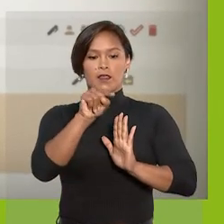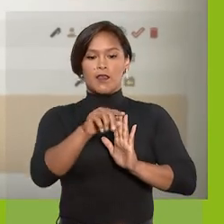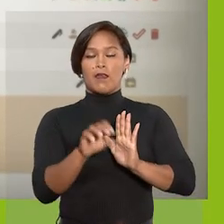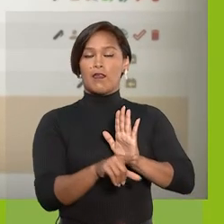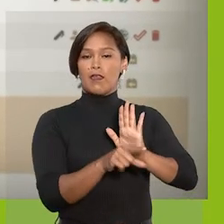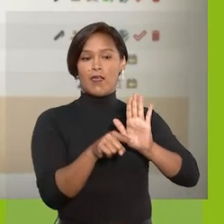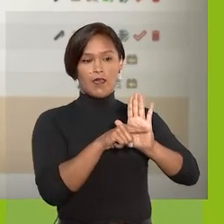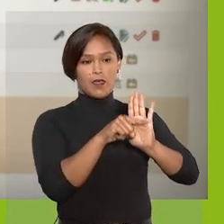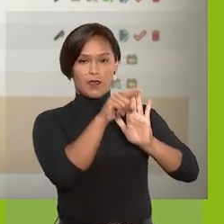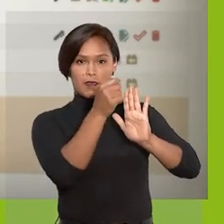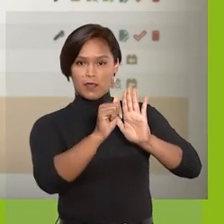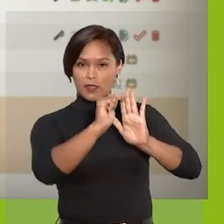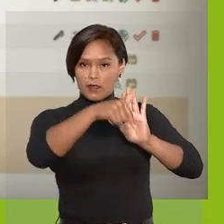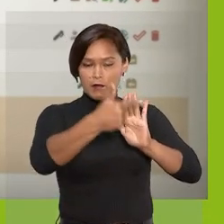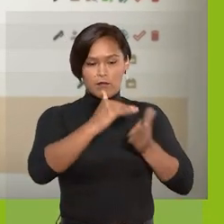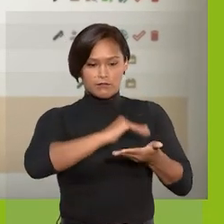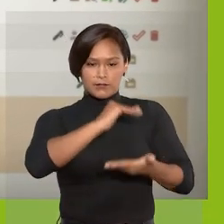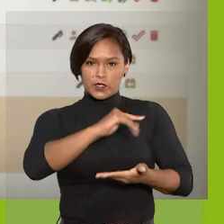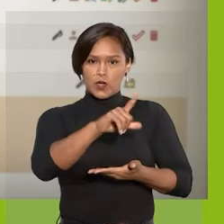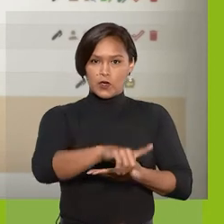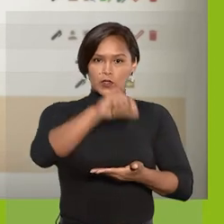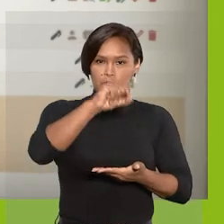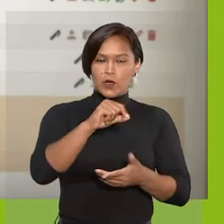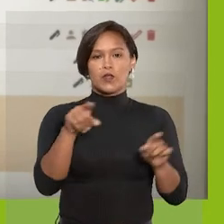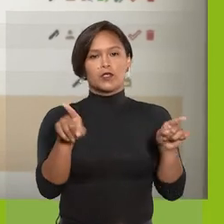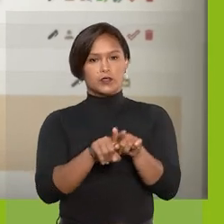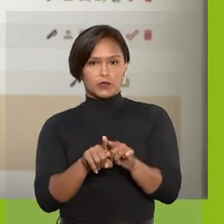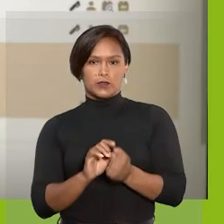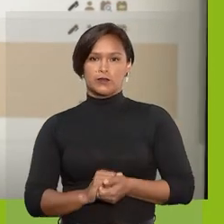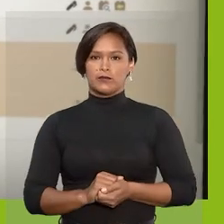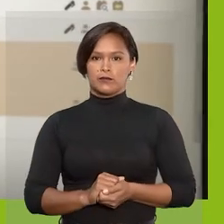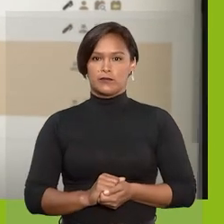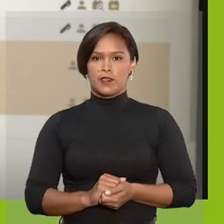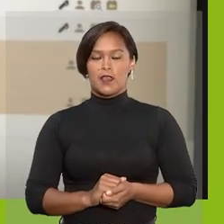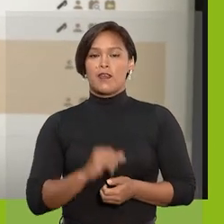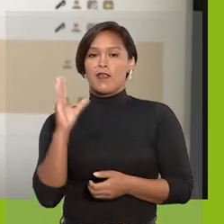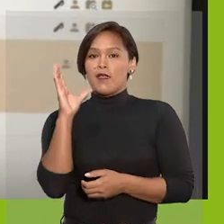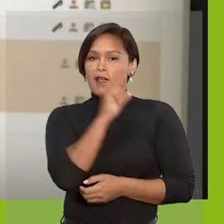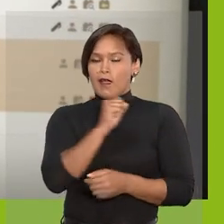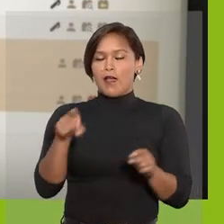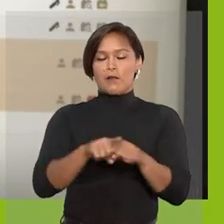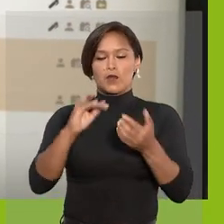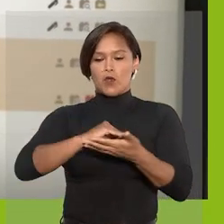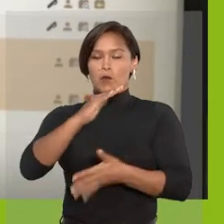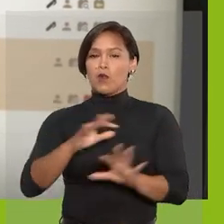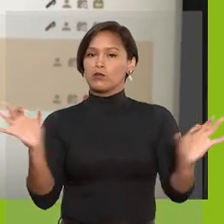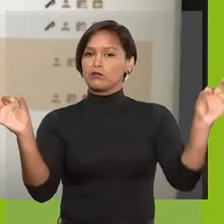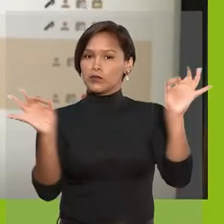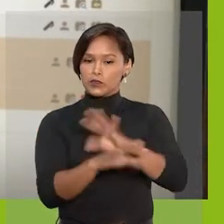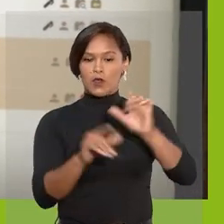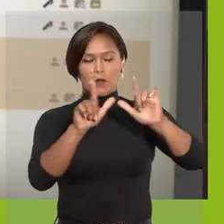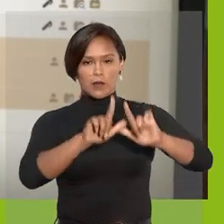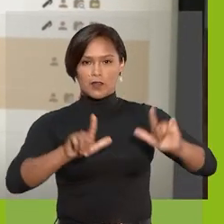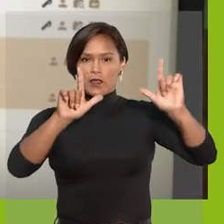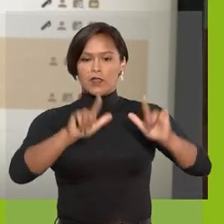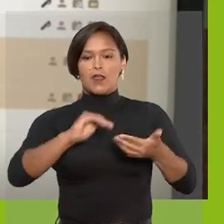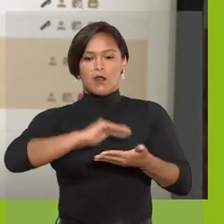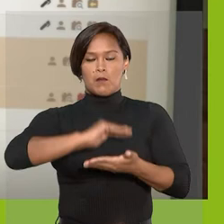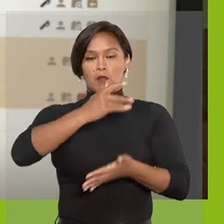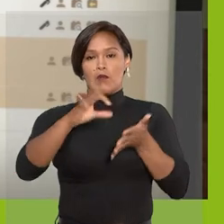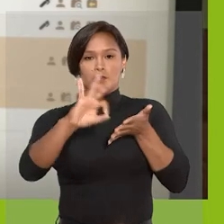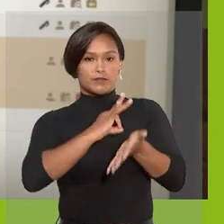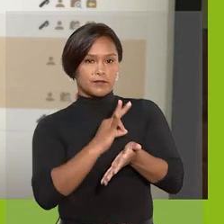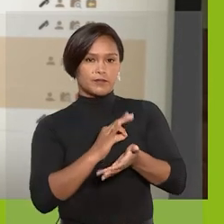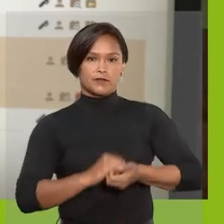ícone ou selecionar o bloco e clicar aqui. Automaticamente, bloco desaparecerá da tela Blocos de